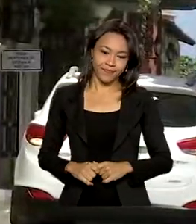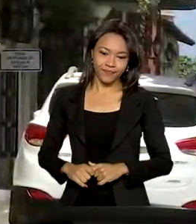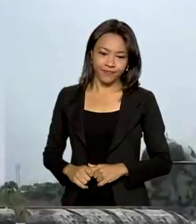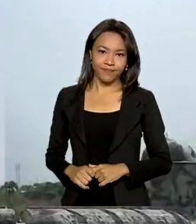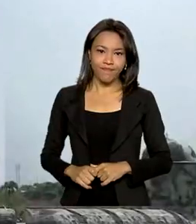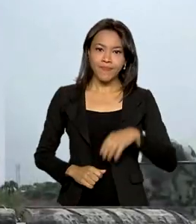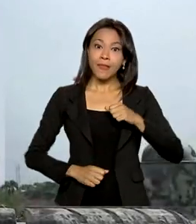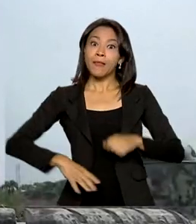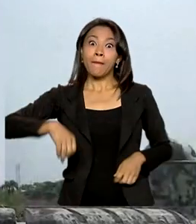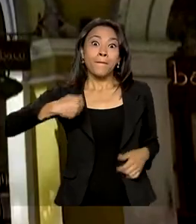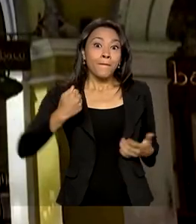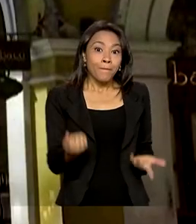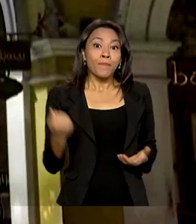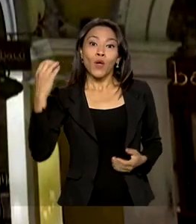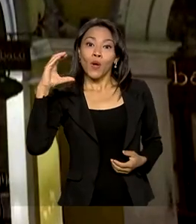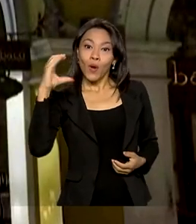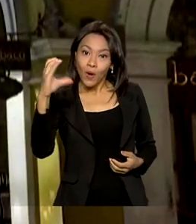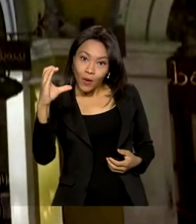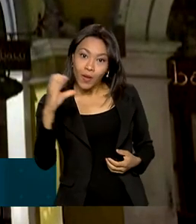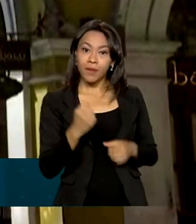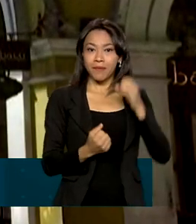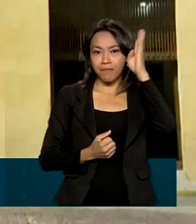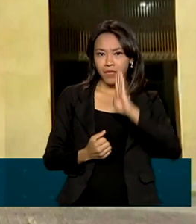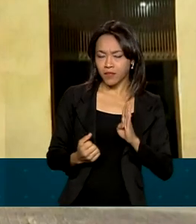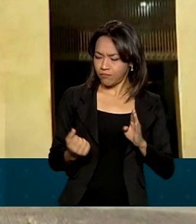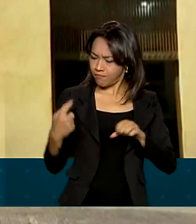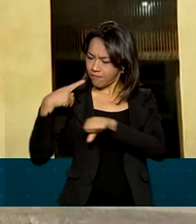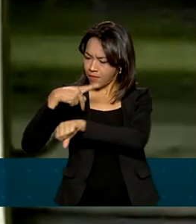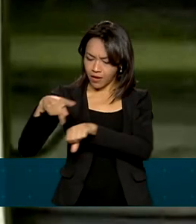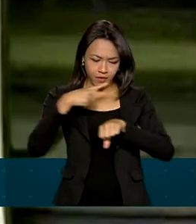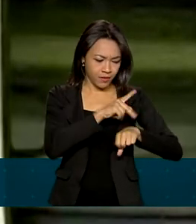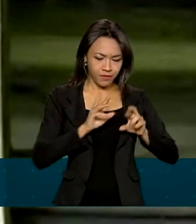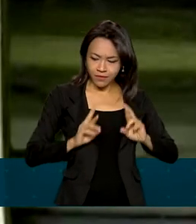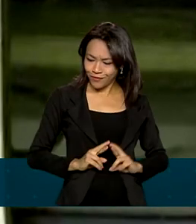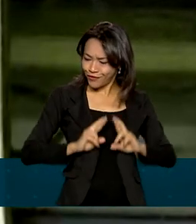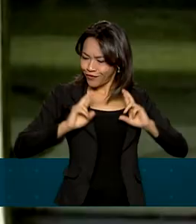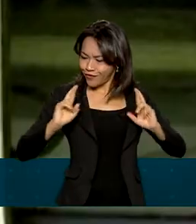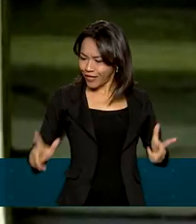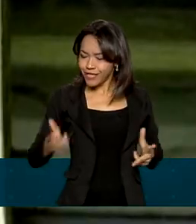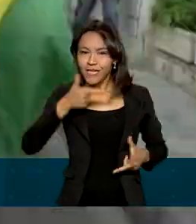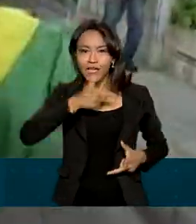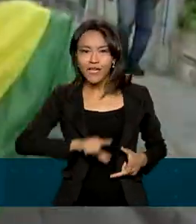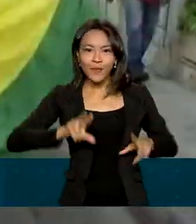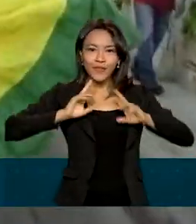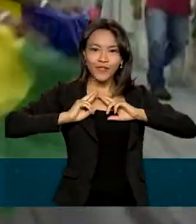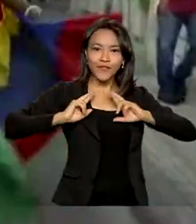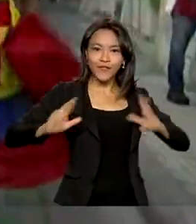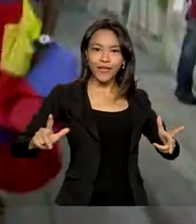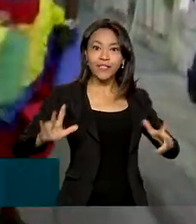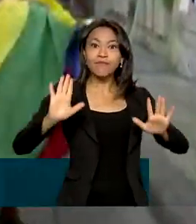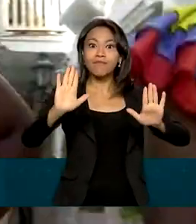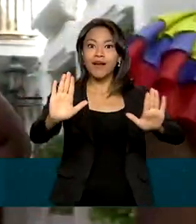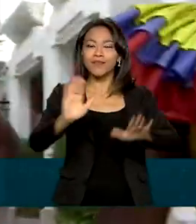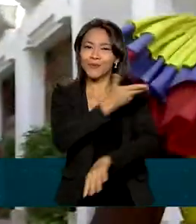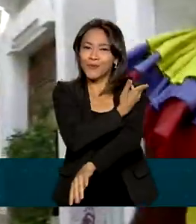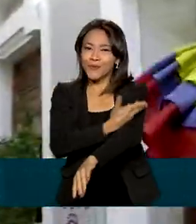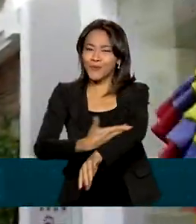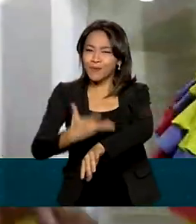Brasil e Colômbia, países diferentes, história e idiomas diferentes, mas com costumes